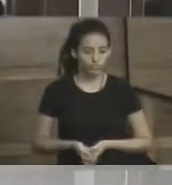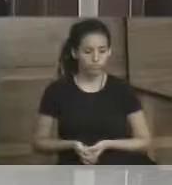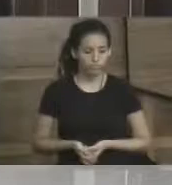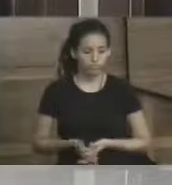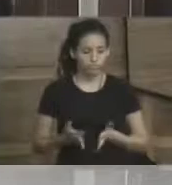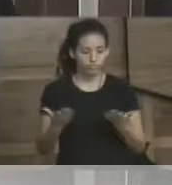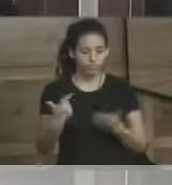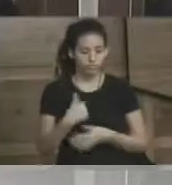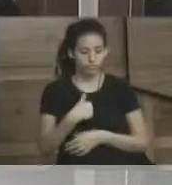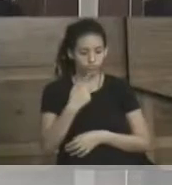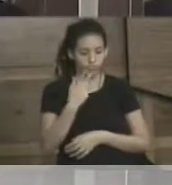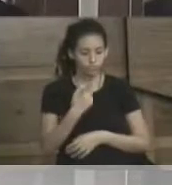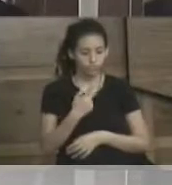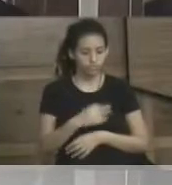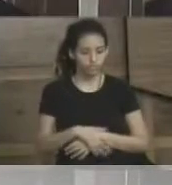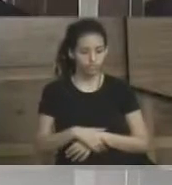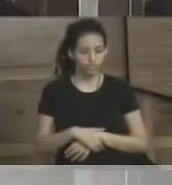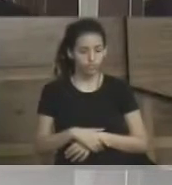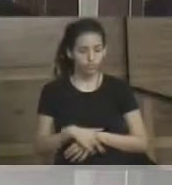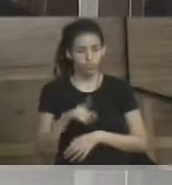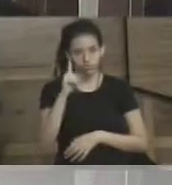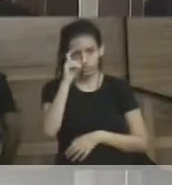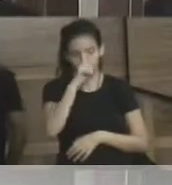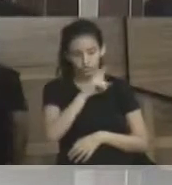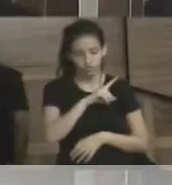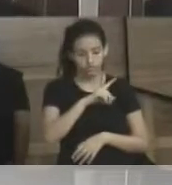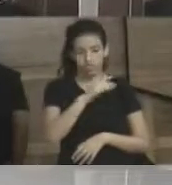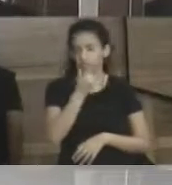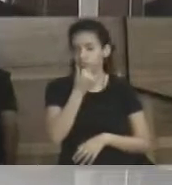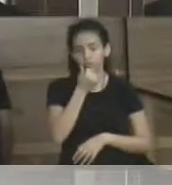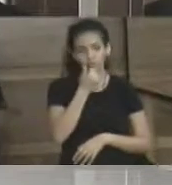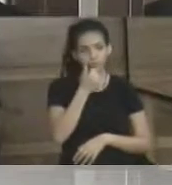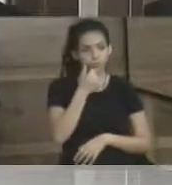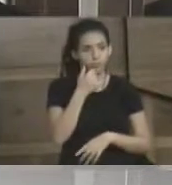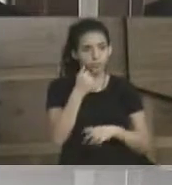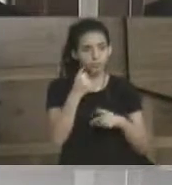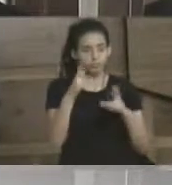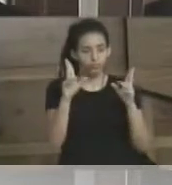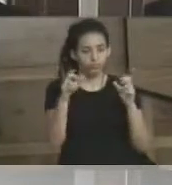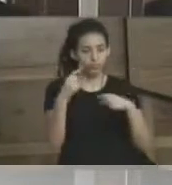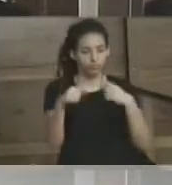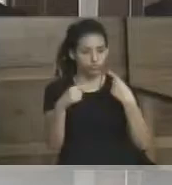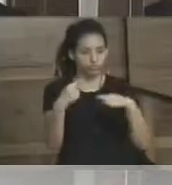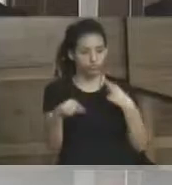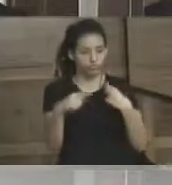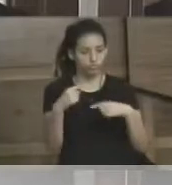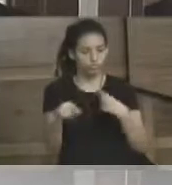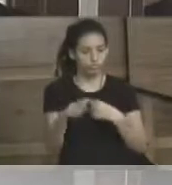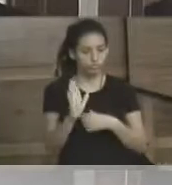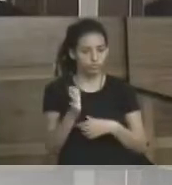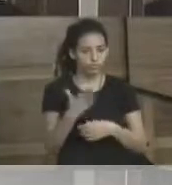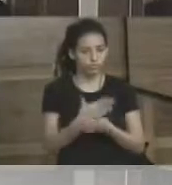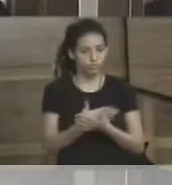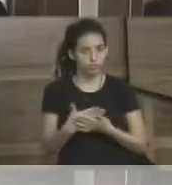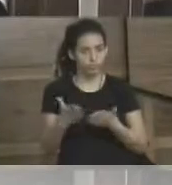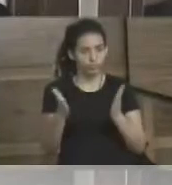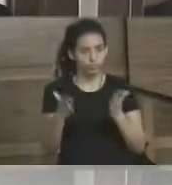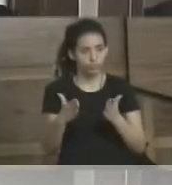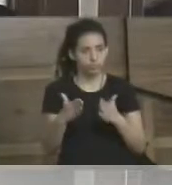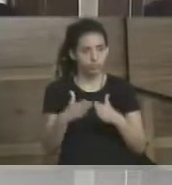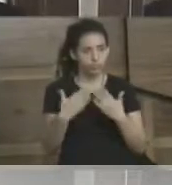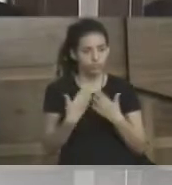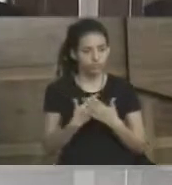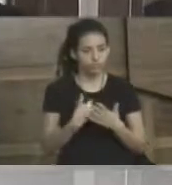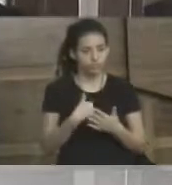Agora, vou falar sobre um tema que foi muito discutido na última sessão e que, inclusive, a vereadora Luciana Valverde apresentou já, deu entrada hoje o requerimento